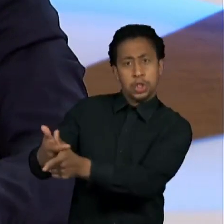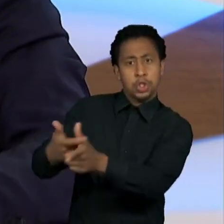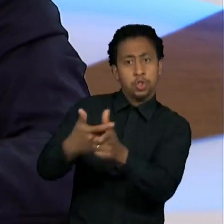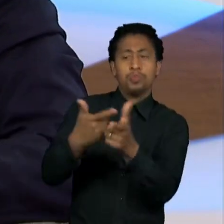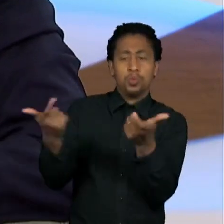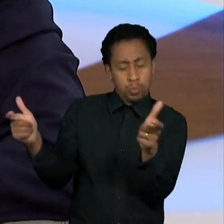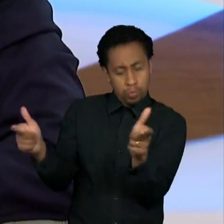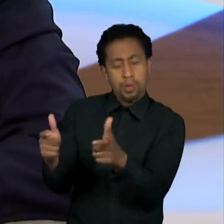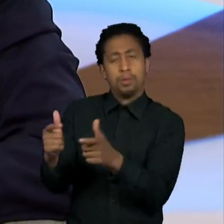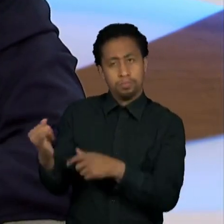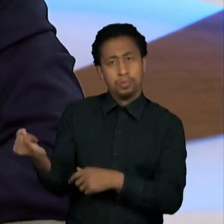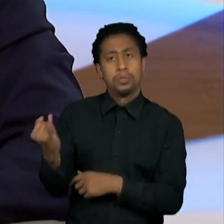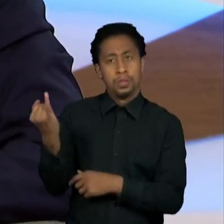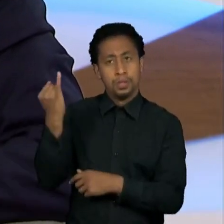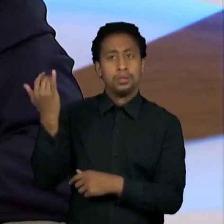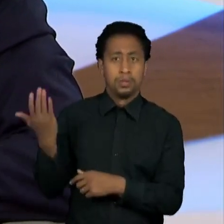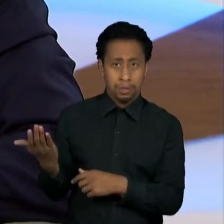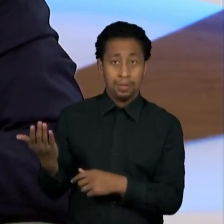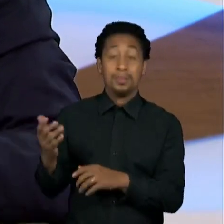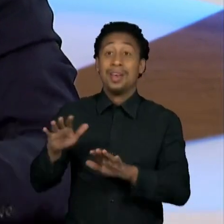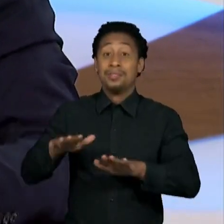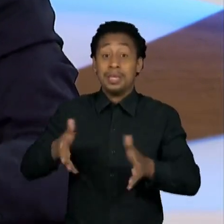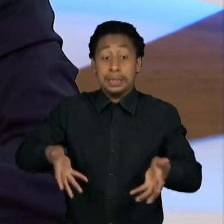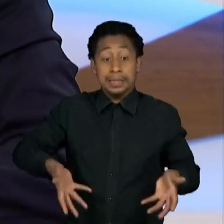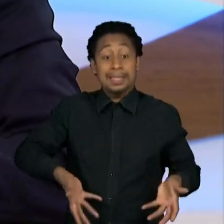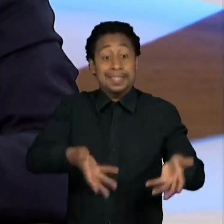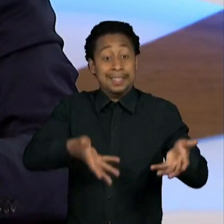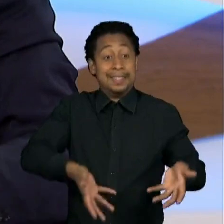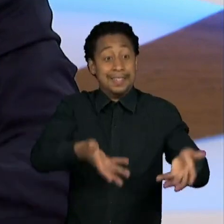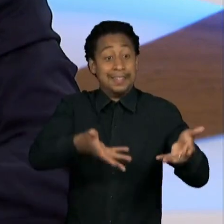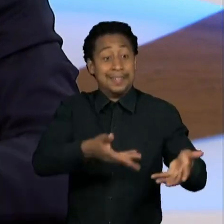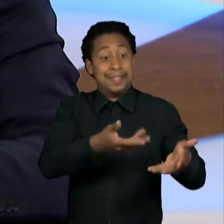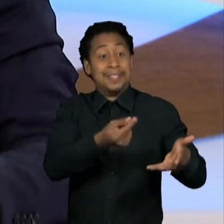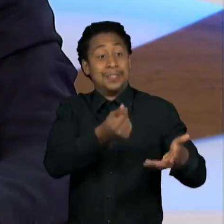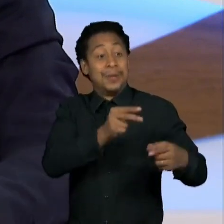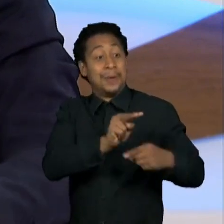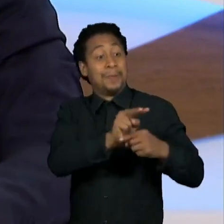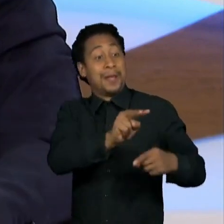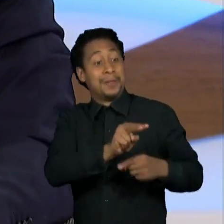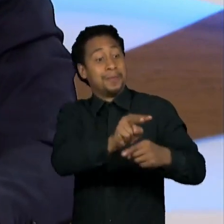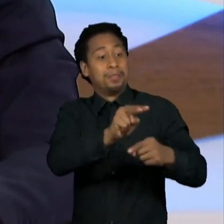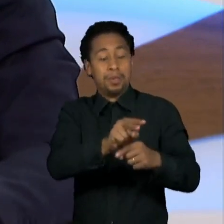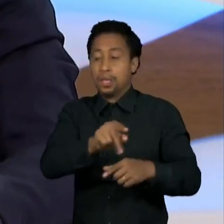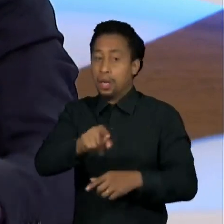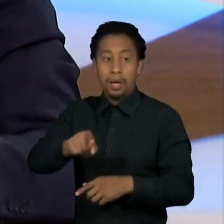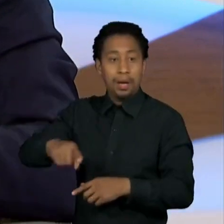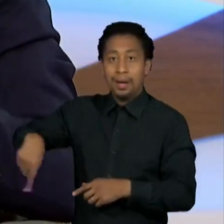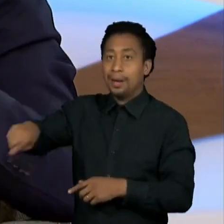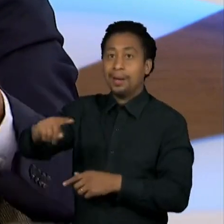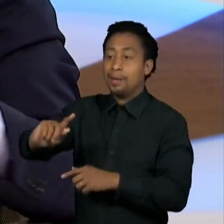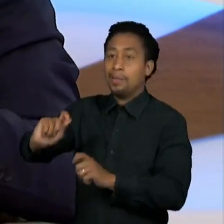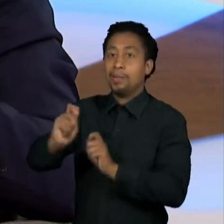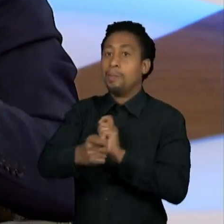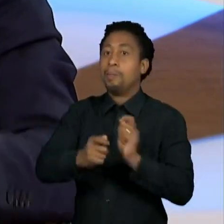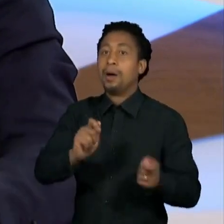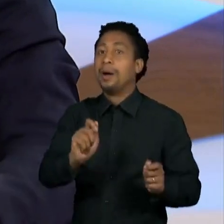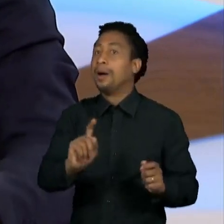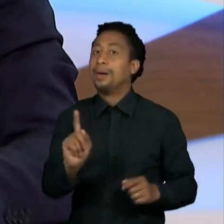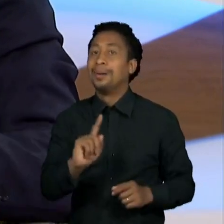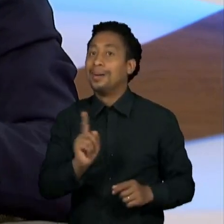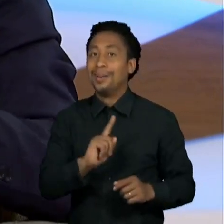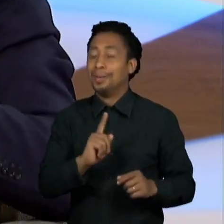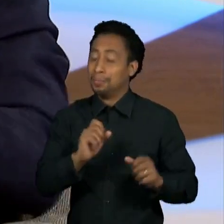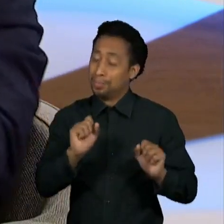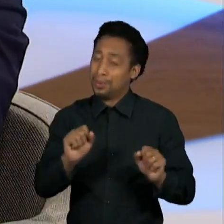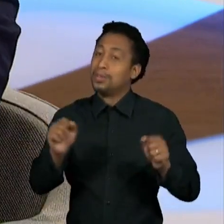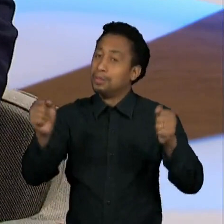harmonização, se de um lado você está estimulando e de outro você está freando, você tem um processo que gera alguma ineficiência, ainda que grande parte